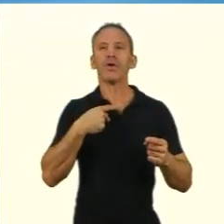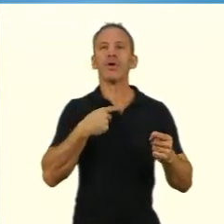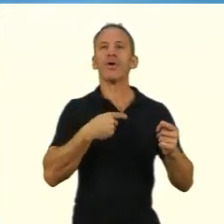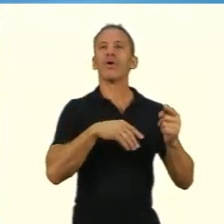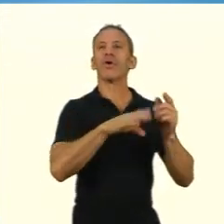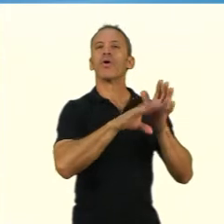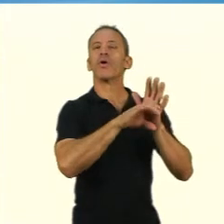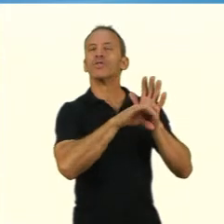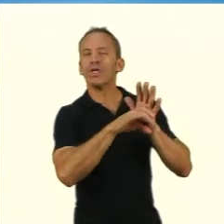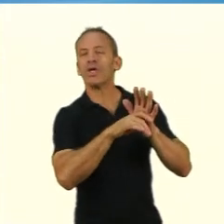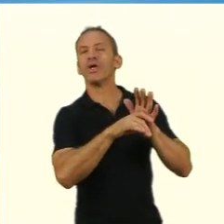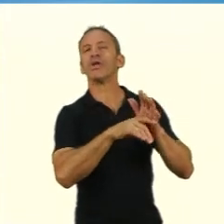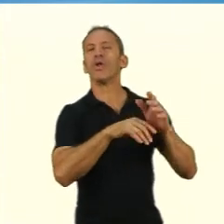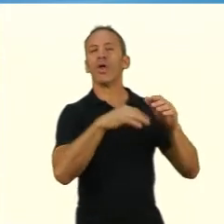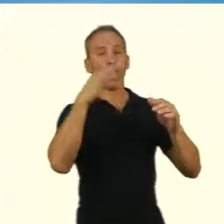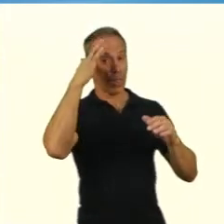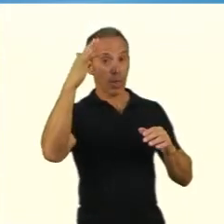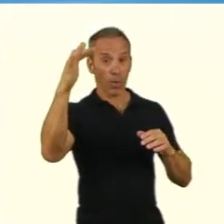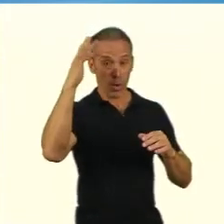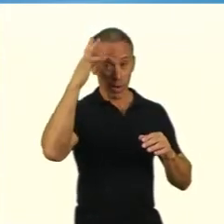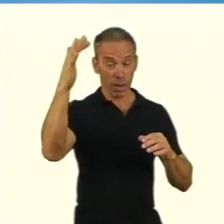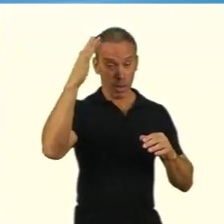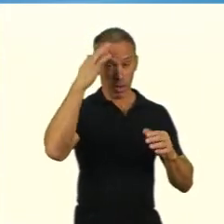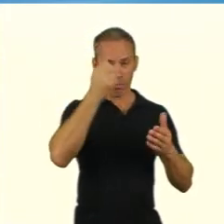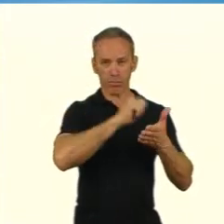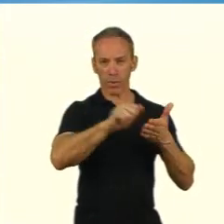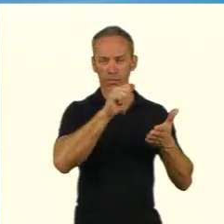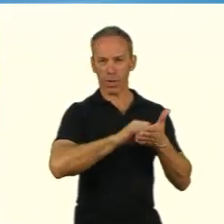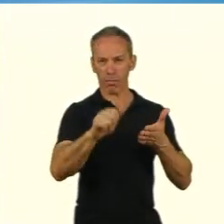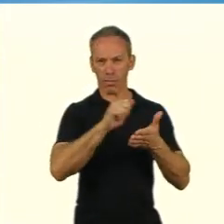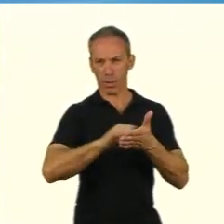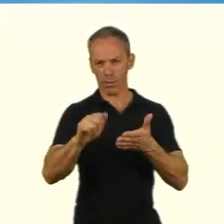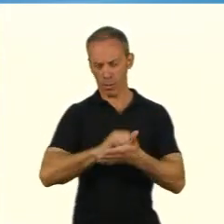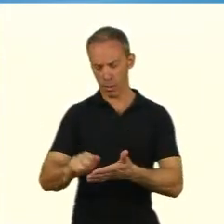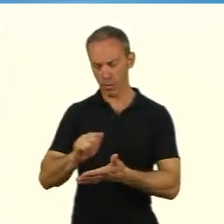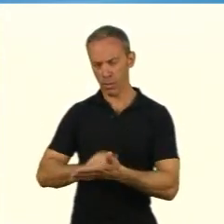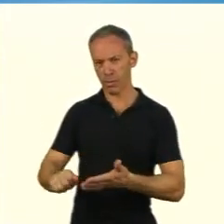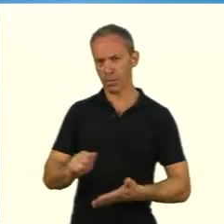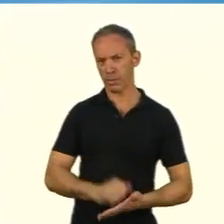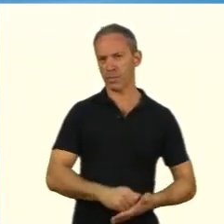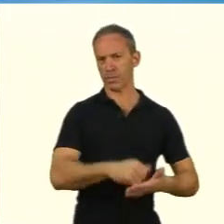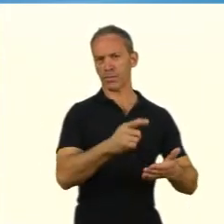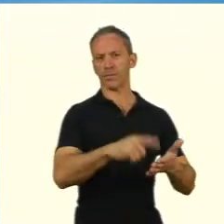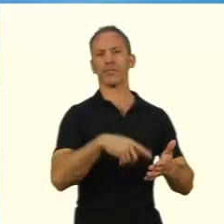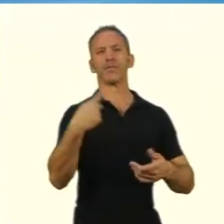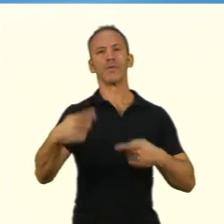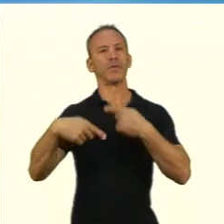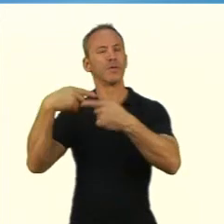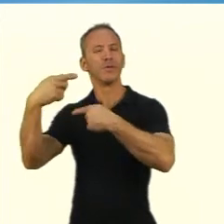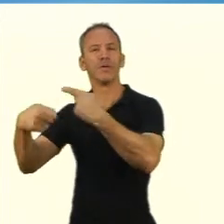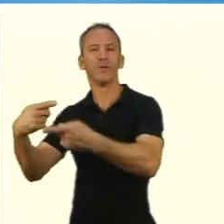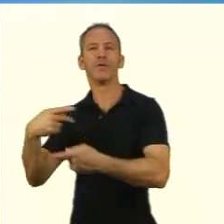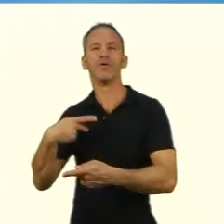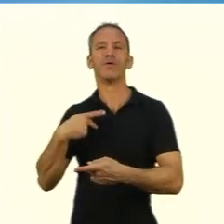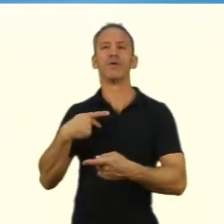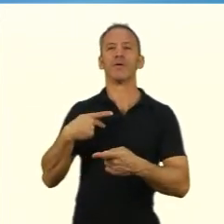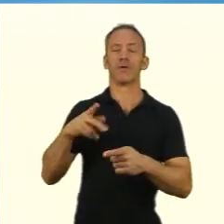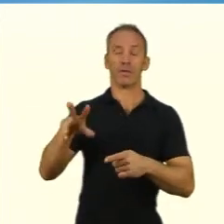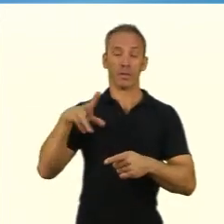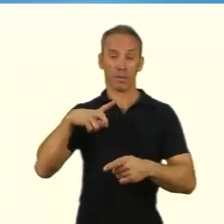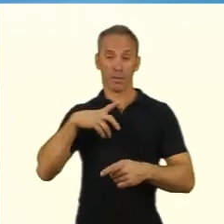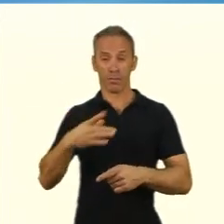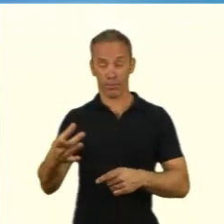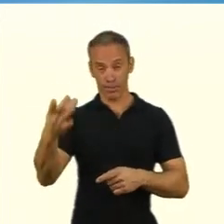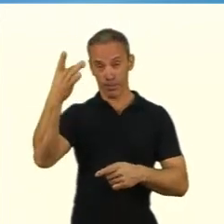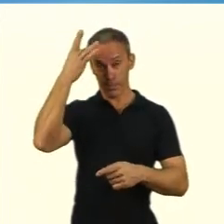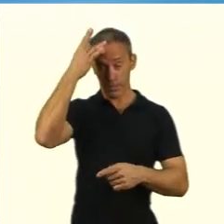tentar se isentar, tentar colocar-se de uma forma neutra no ambiente que você está investigando. Nós nunca somos neutros,